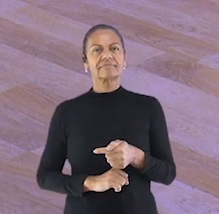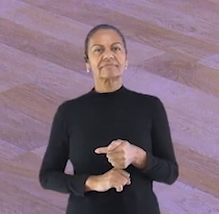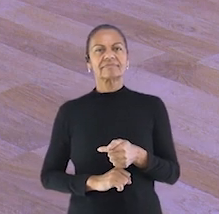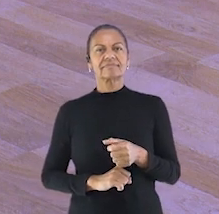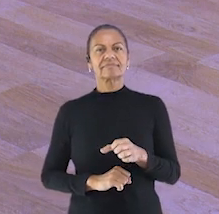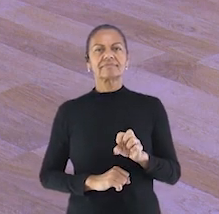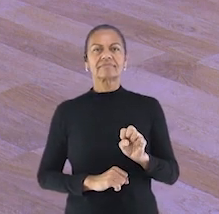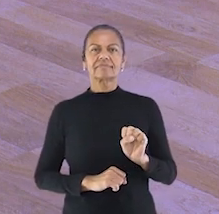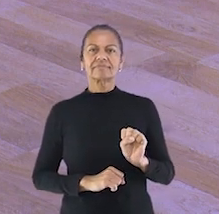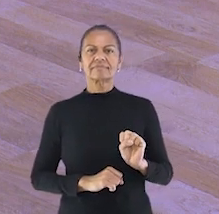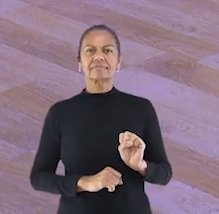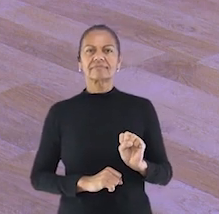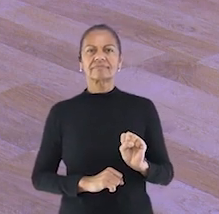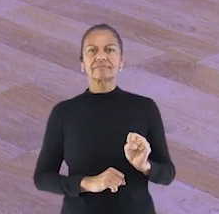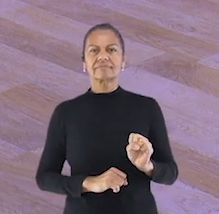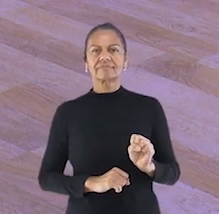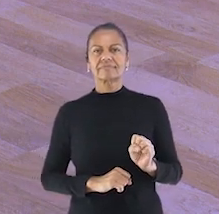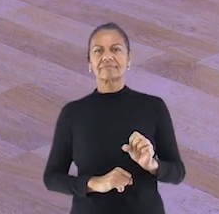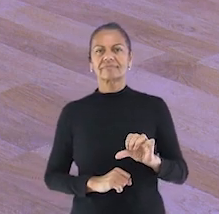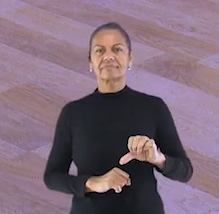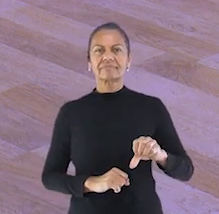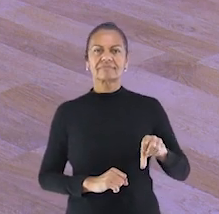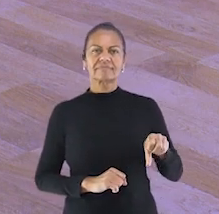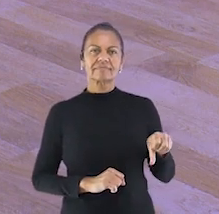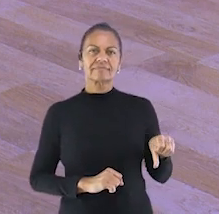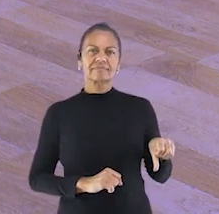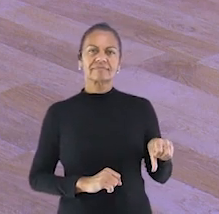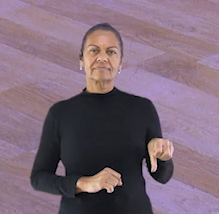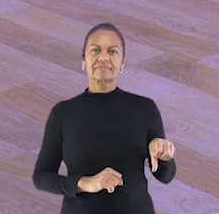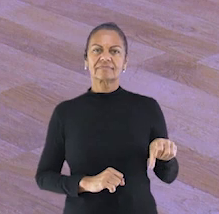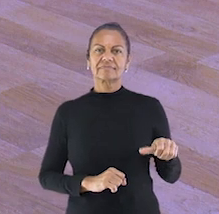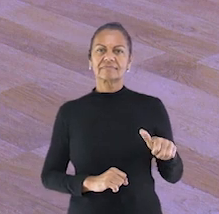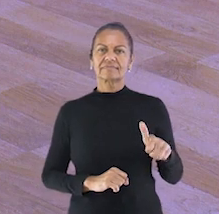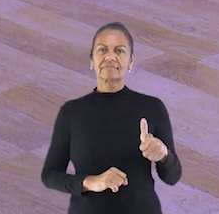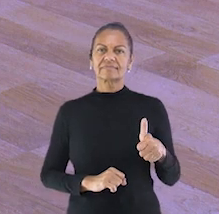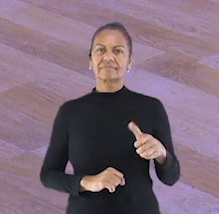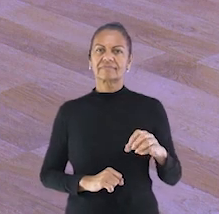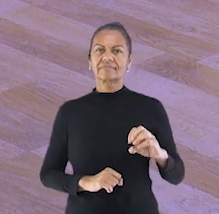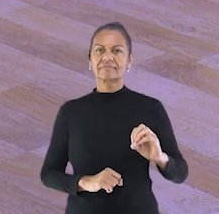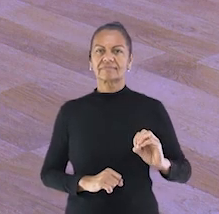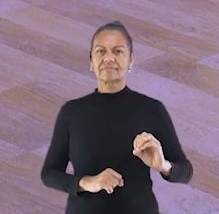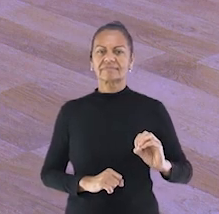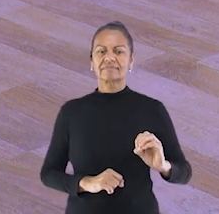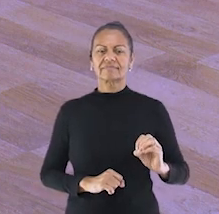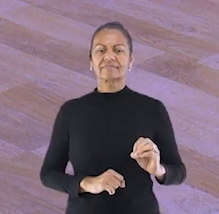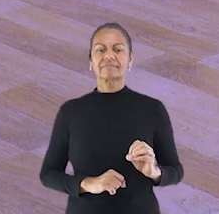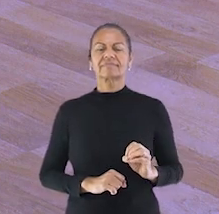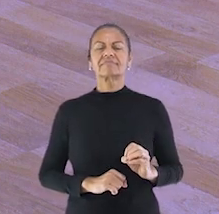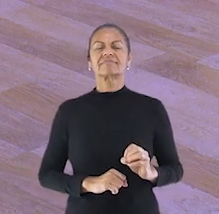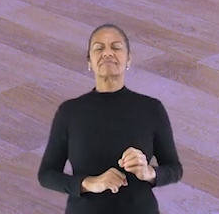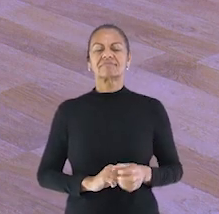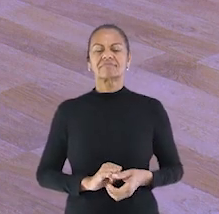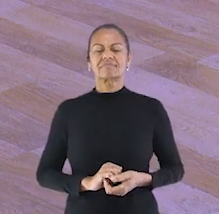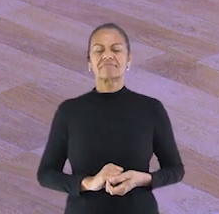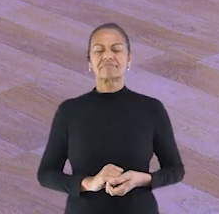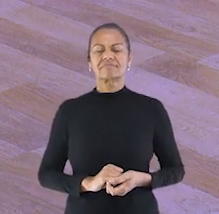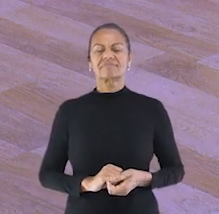sete, oito. Nove, dez.